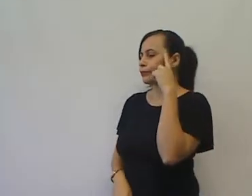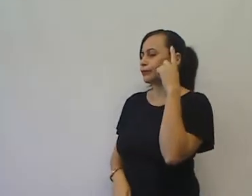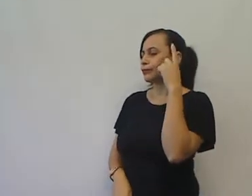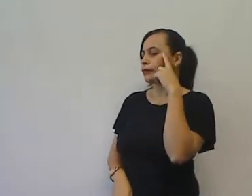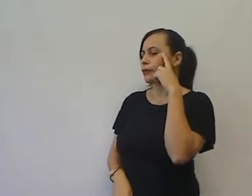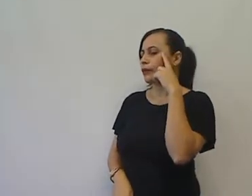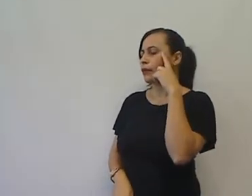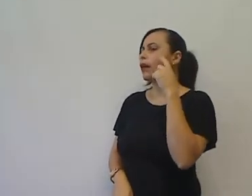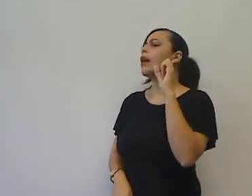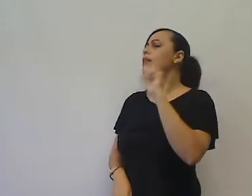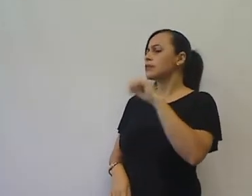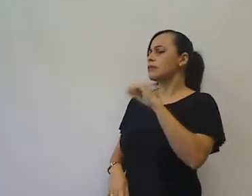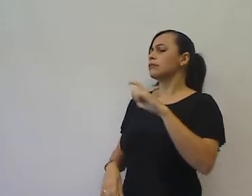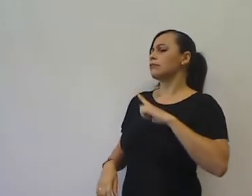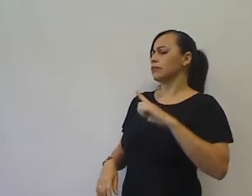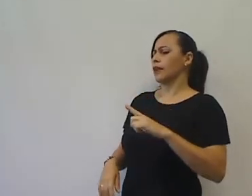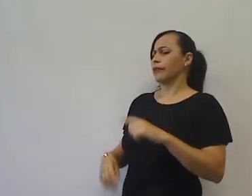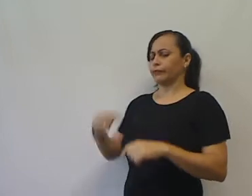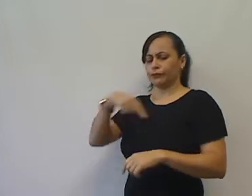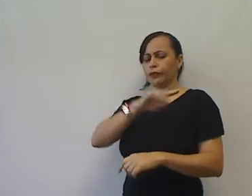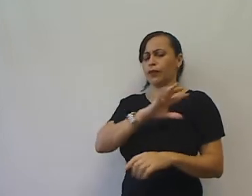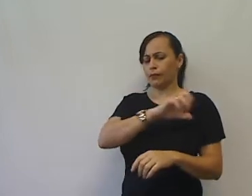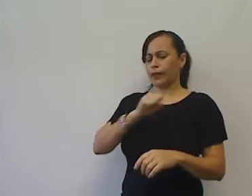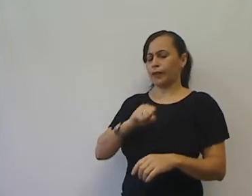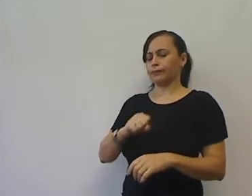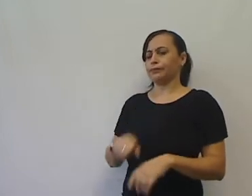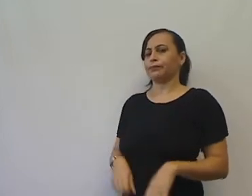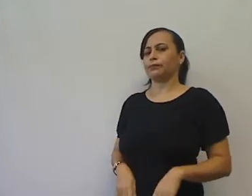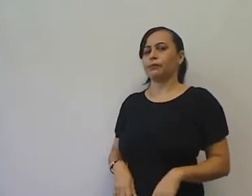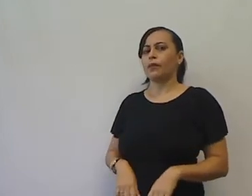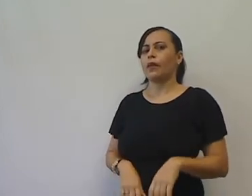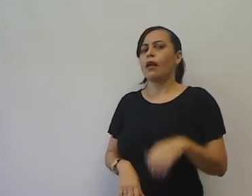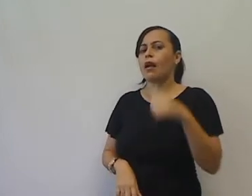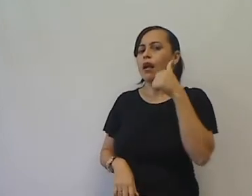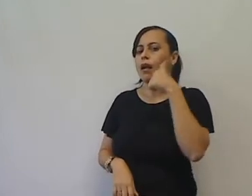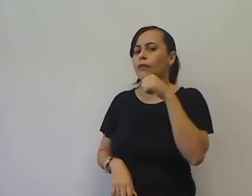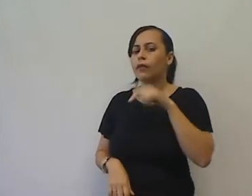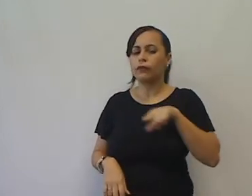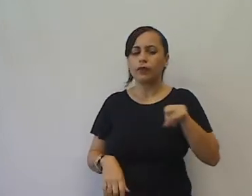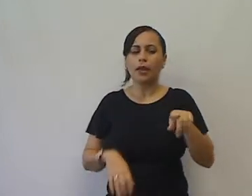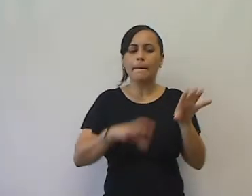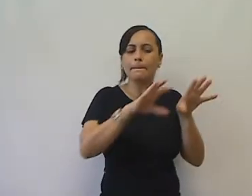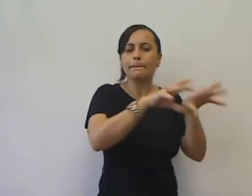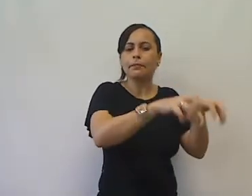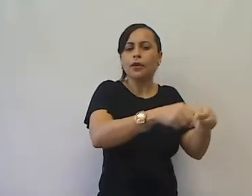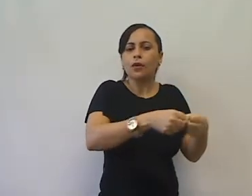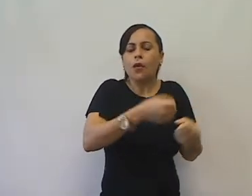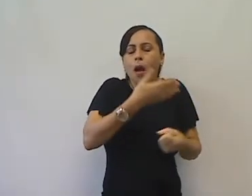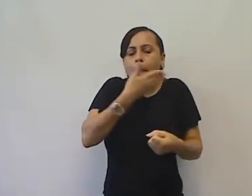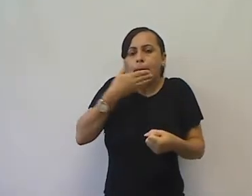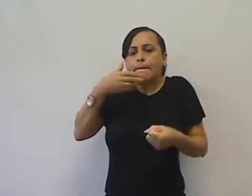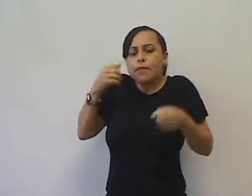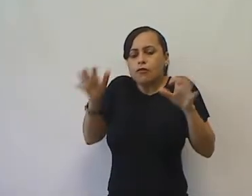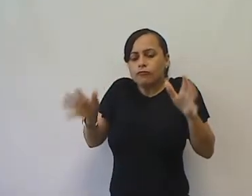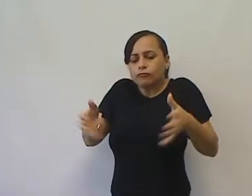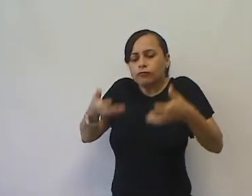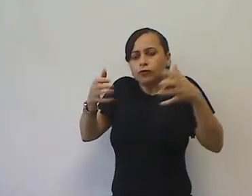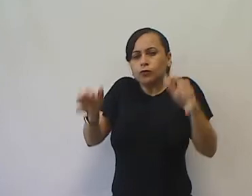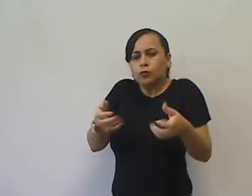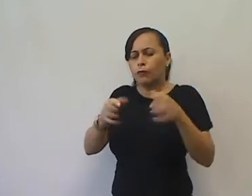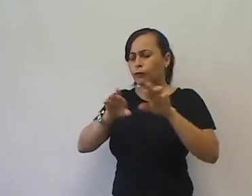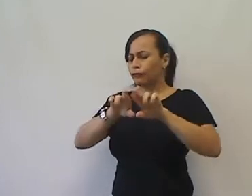Agromecilda foi até a horta e pegou os melhores legumes que ela tinha. Abóbora,